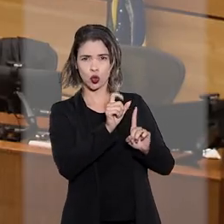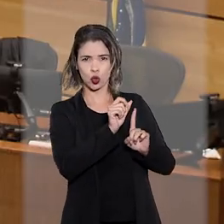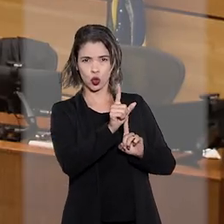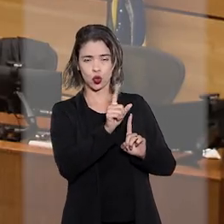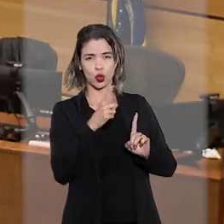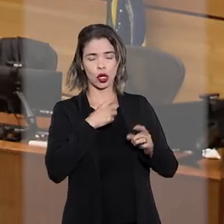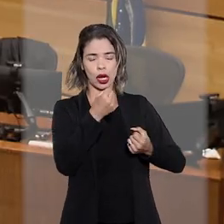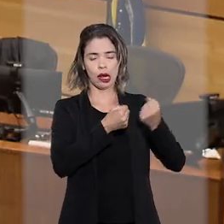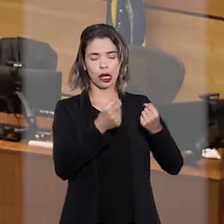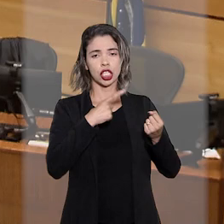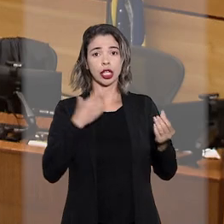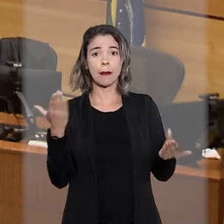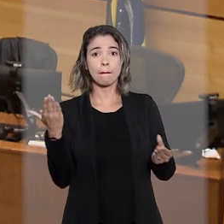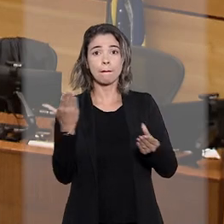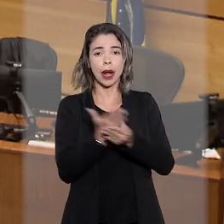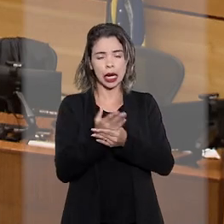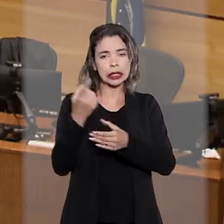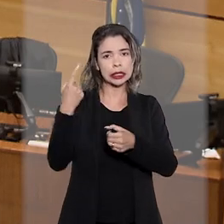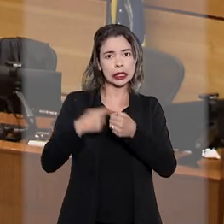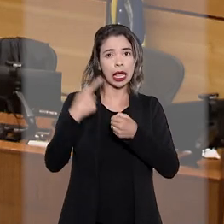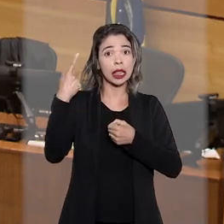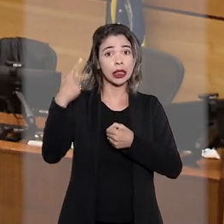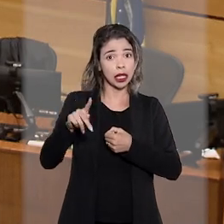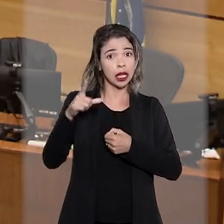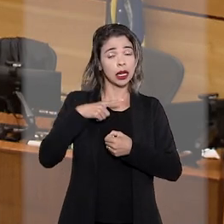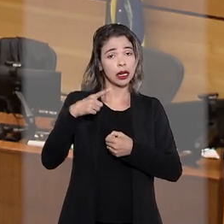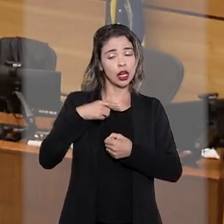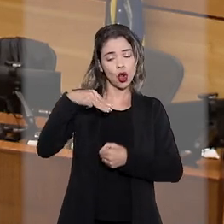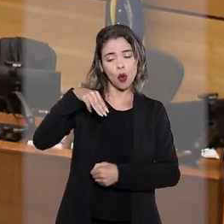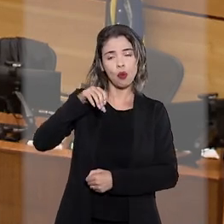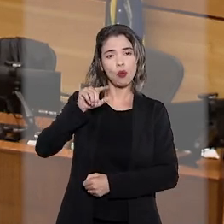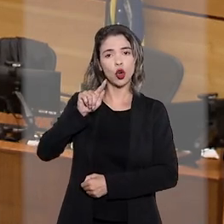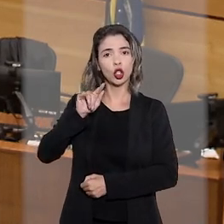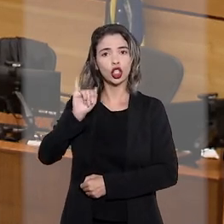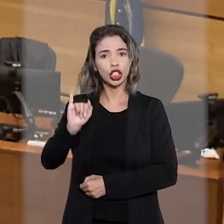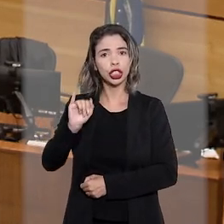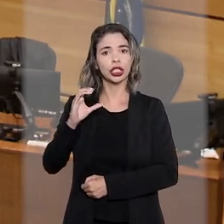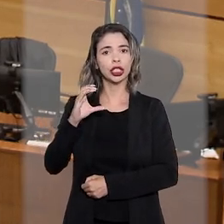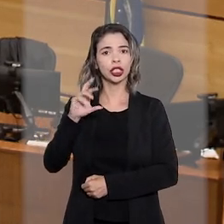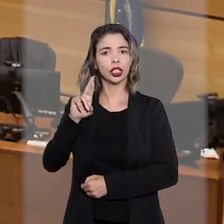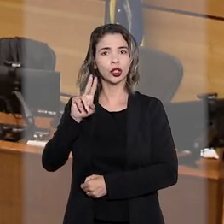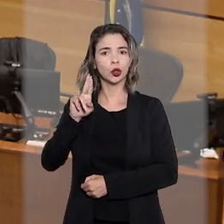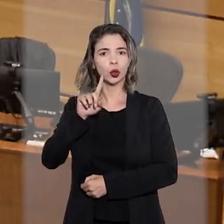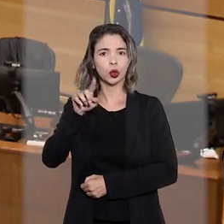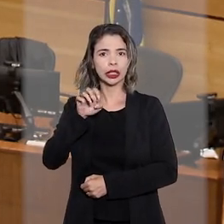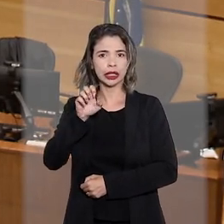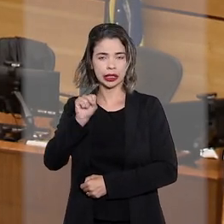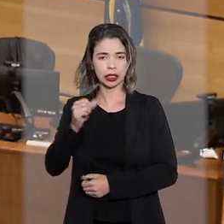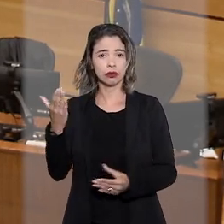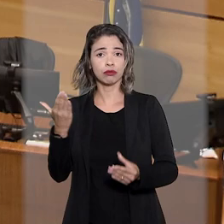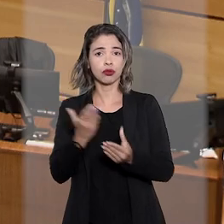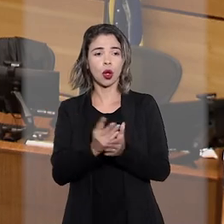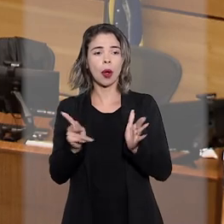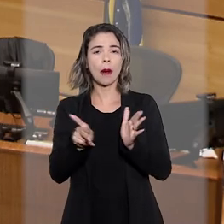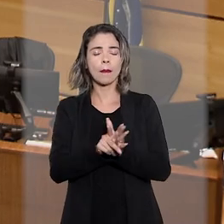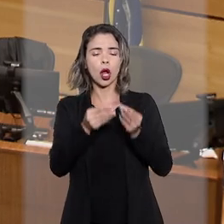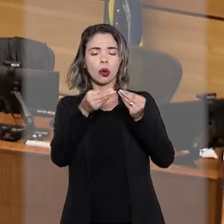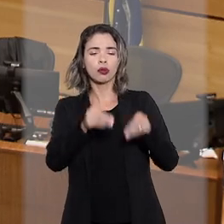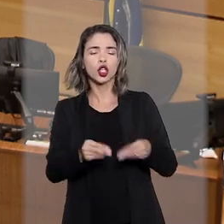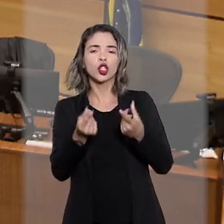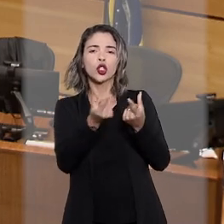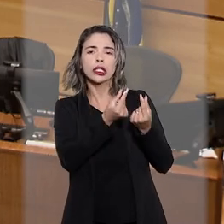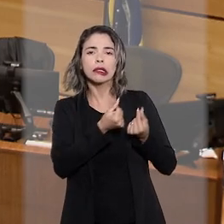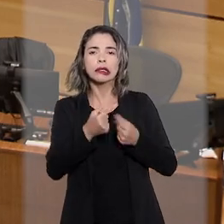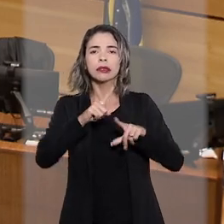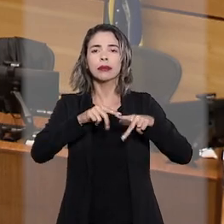recorreu ao STJ havia ajuizado na cidade onde está sediada, em Mogi das Cruzes, São Paulo, uma ação de indenização por